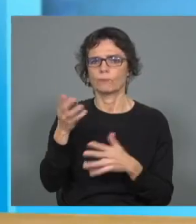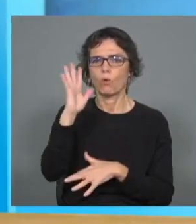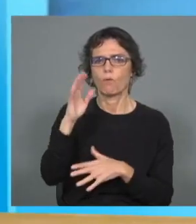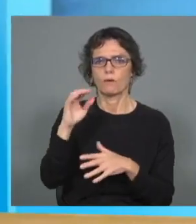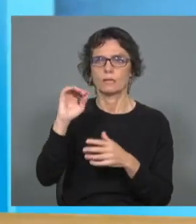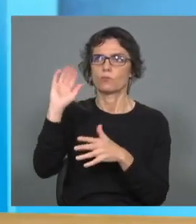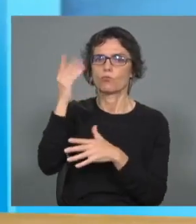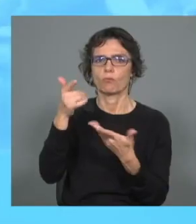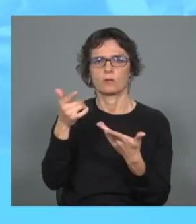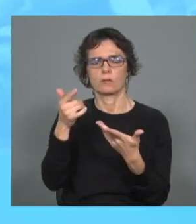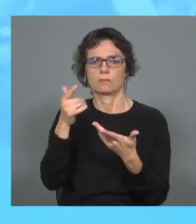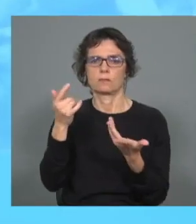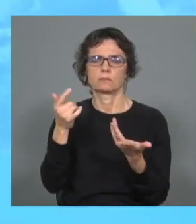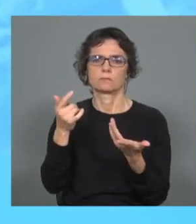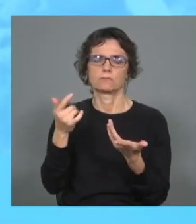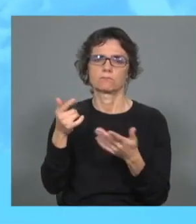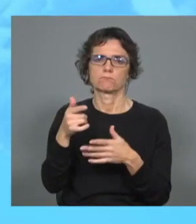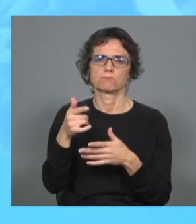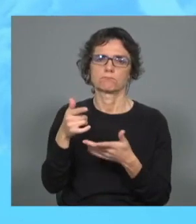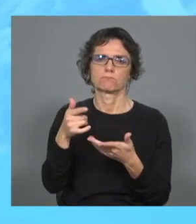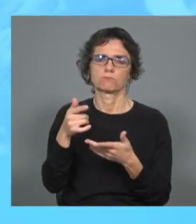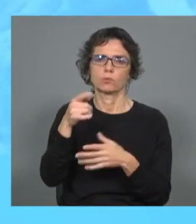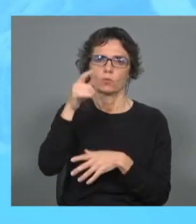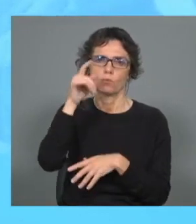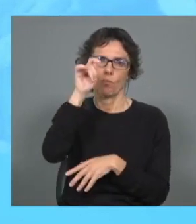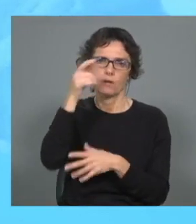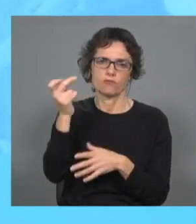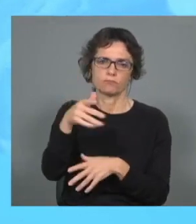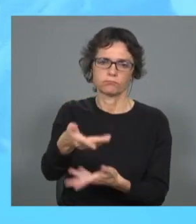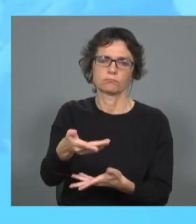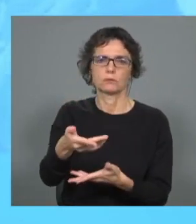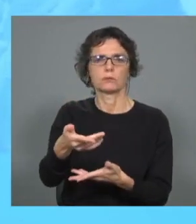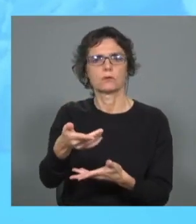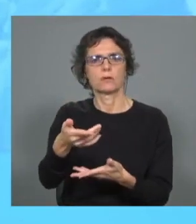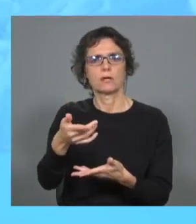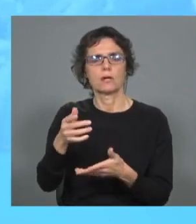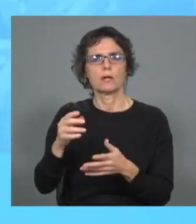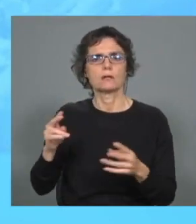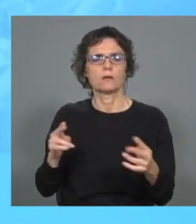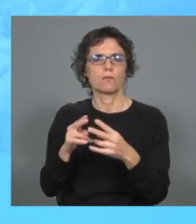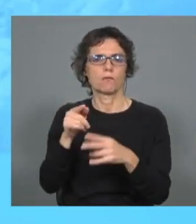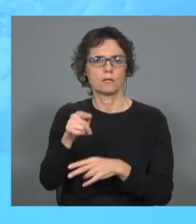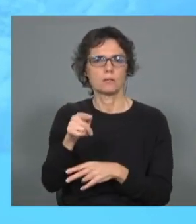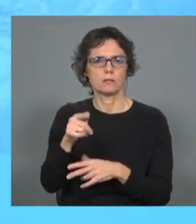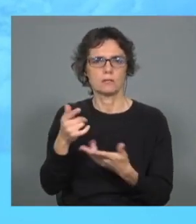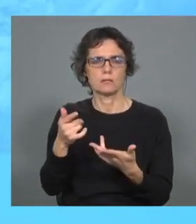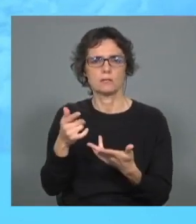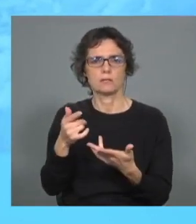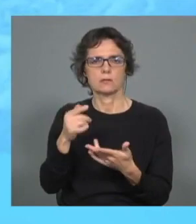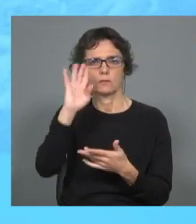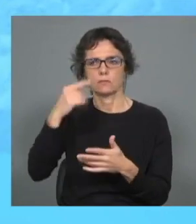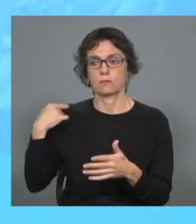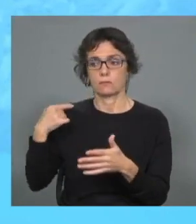posicionamento da Igreja Africana, que, aliás, a Fundação Fé e Cooperação fez eco aqui entre nós, ao longo desta